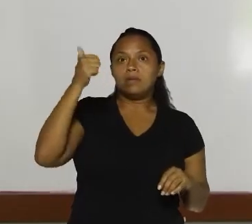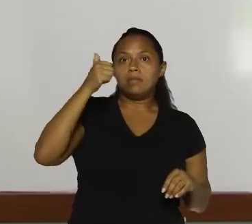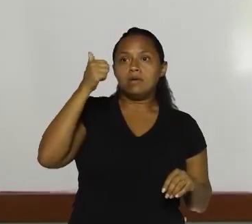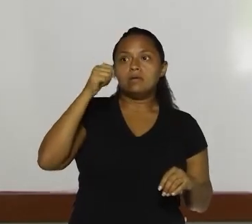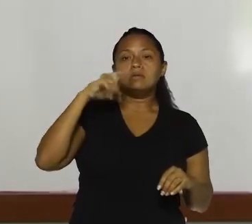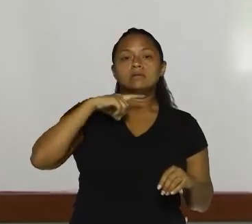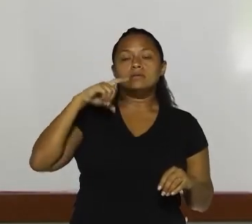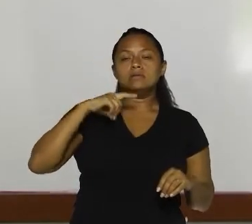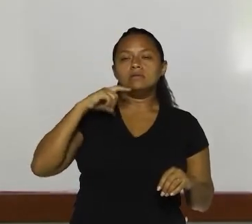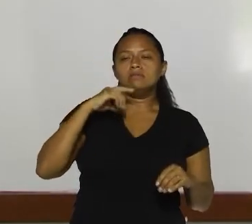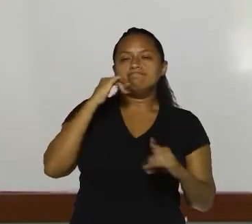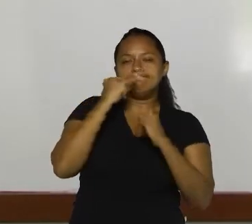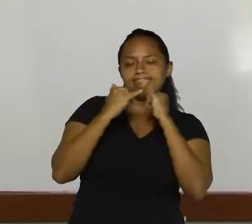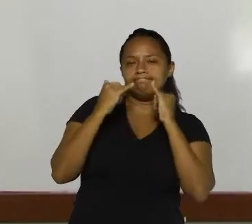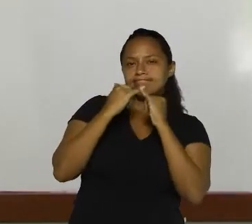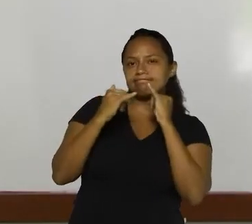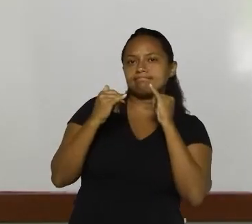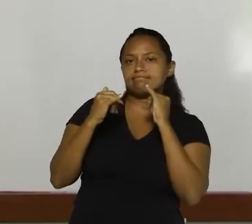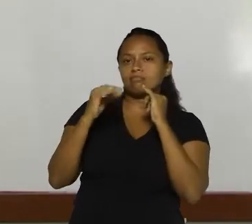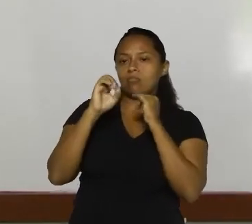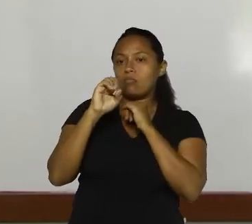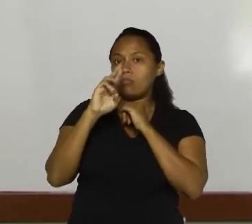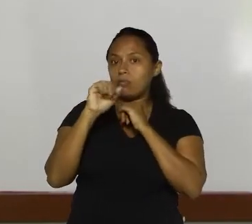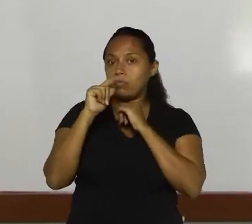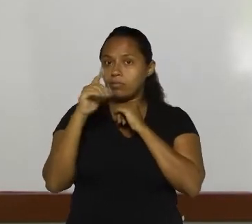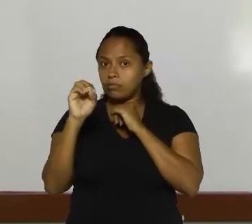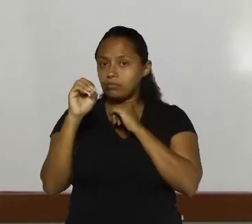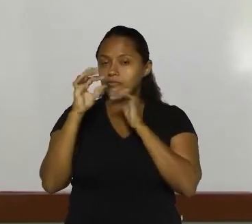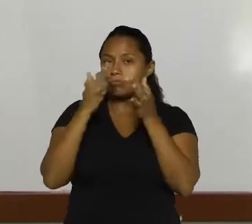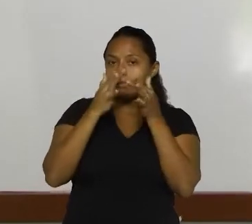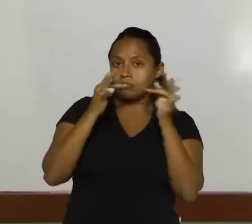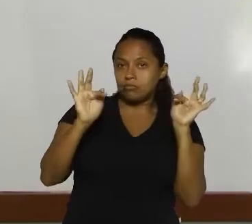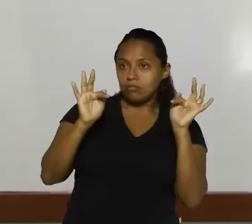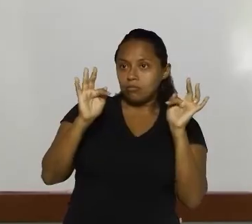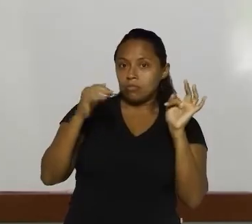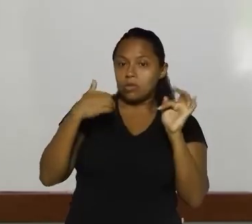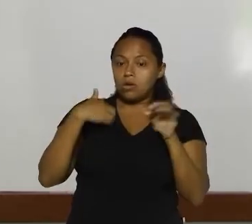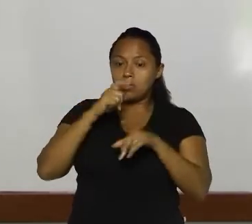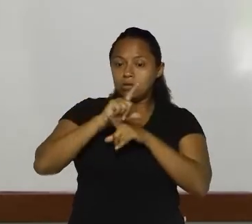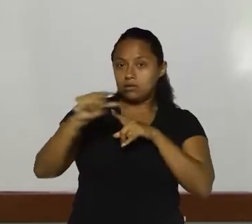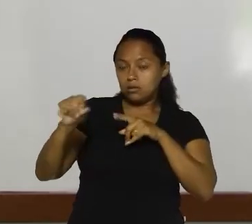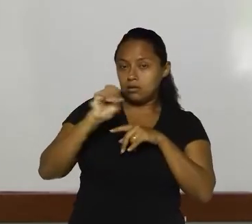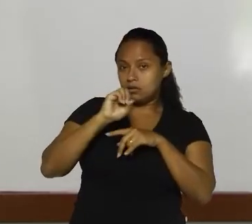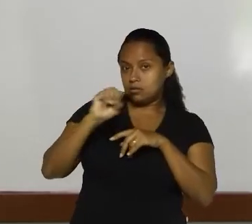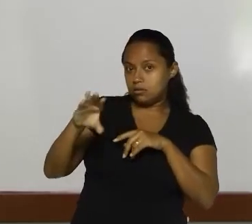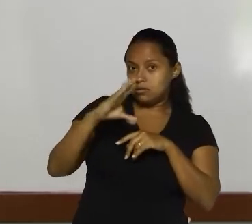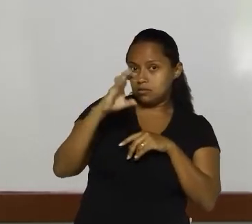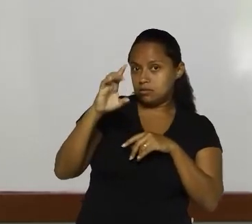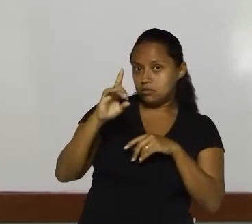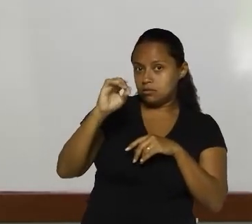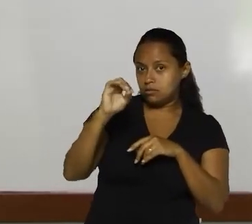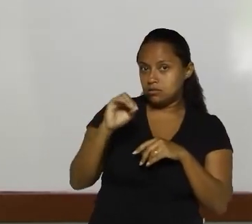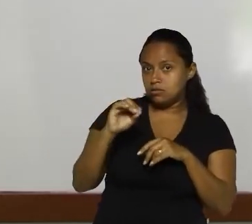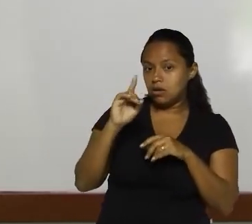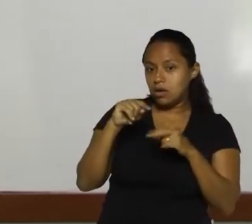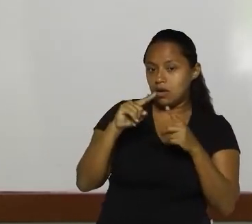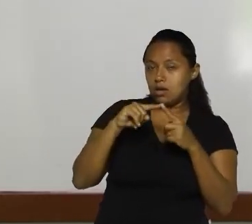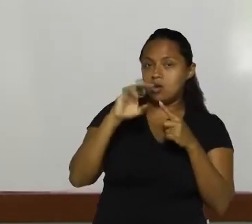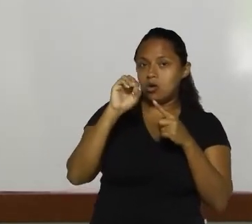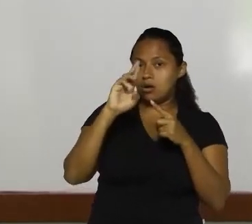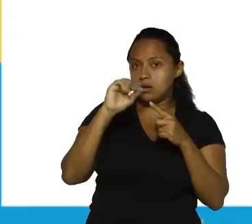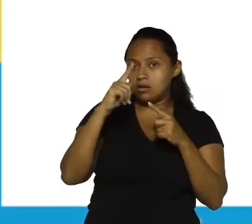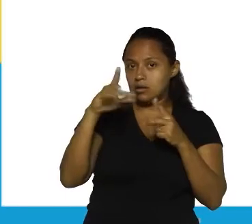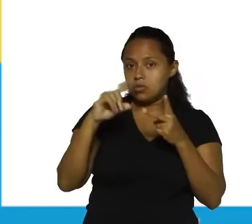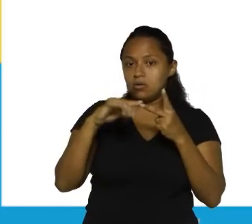coincidência entre oração e frase. Eu estou saindo cedo é uma oração e é